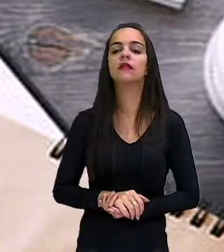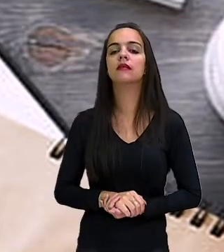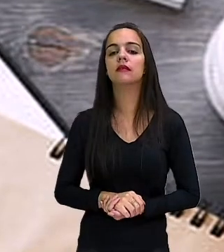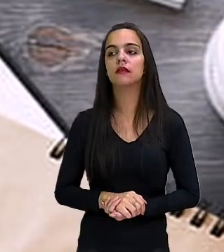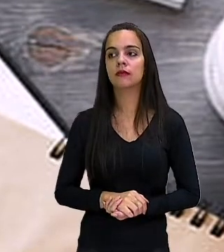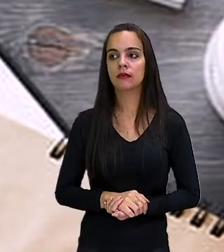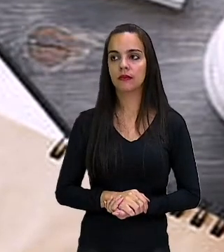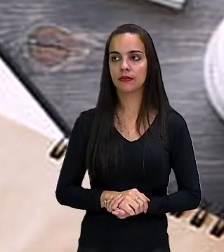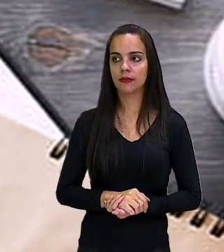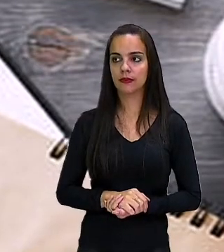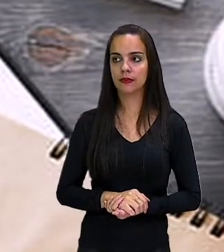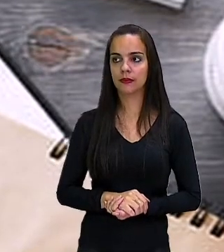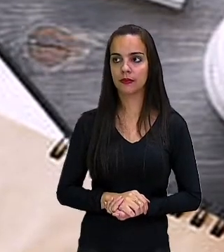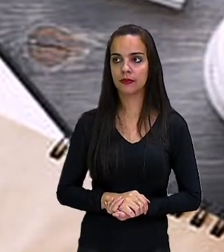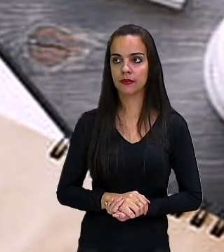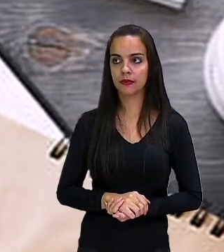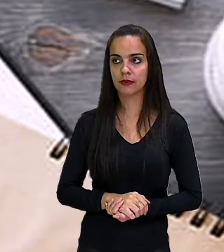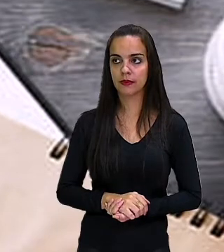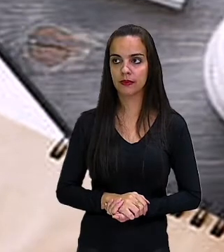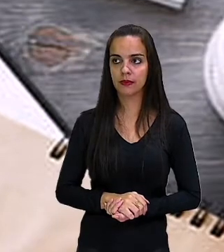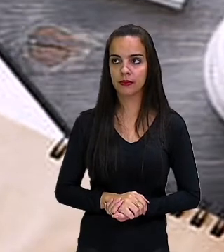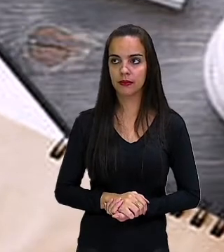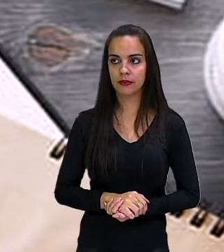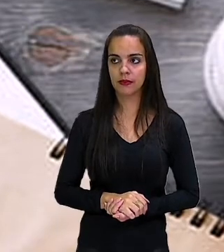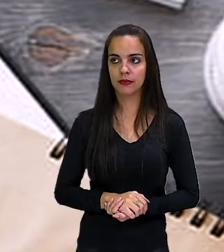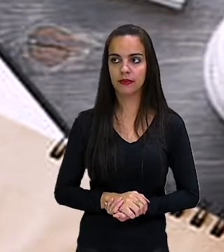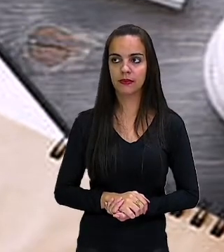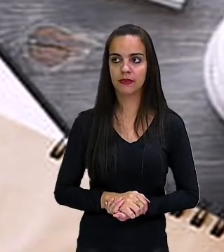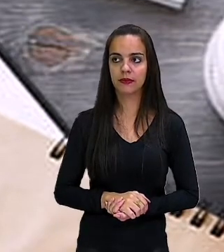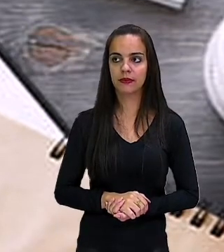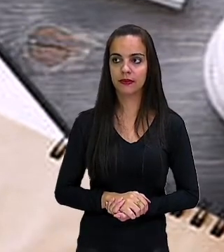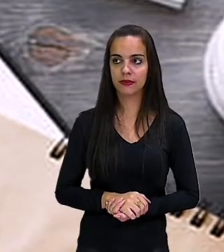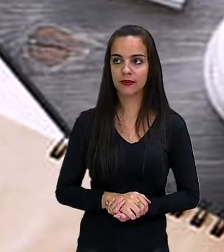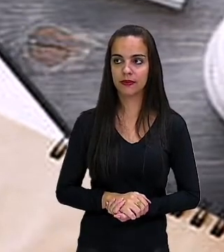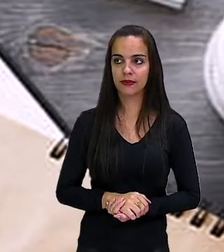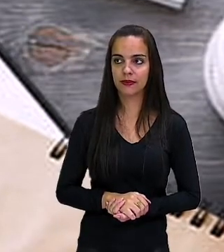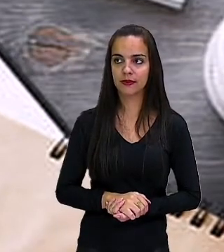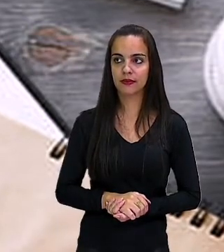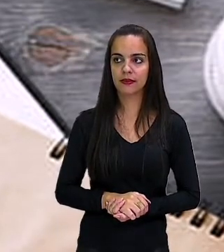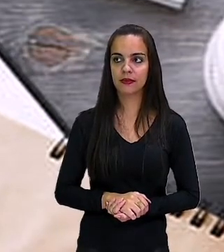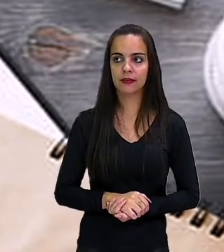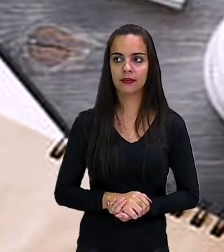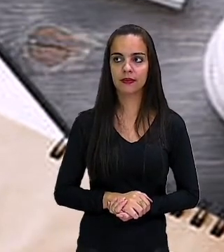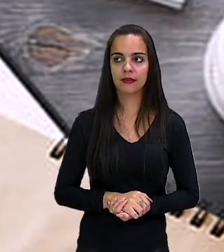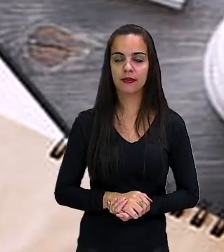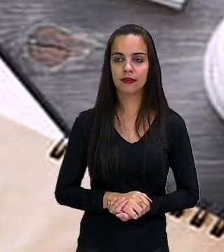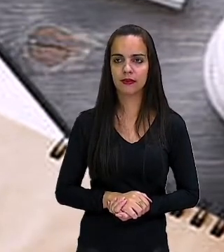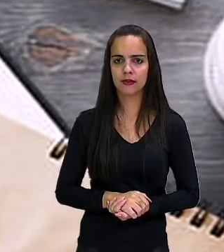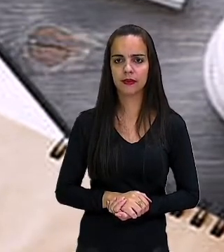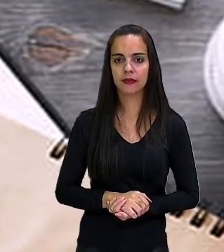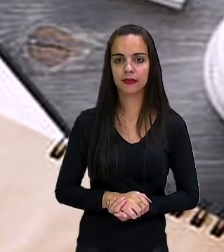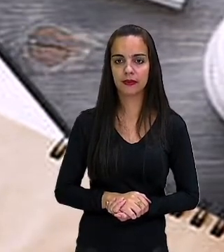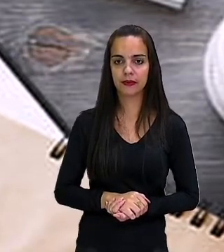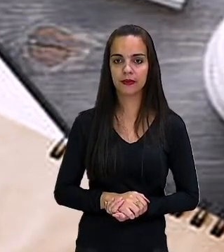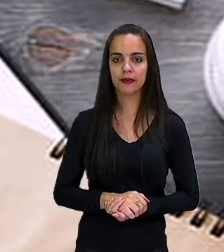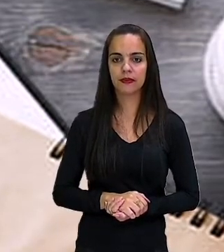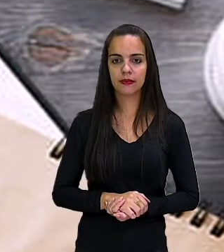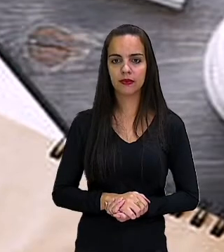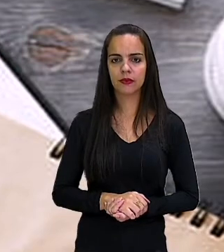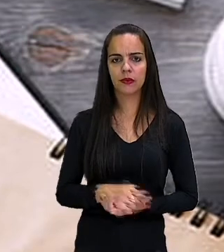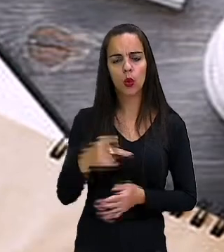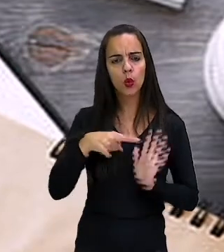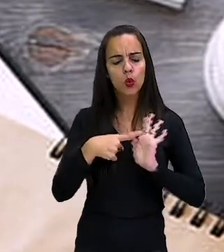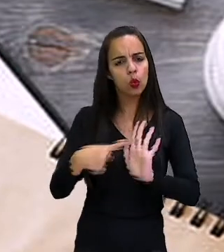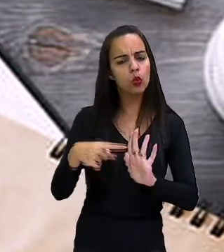Os dois são informações que são verdadeiras, né? Que